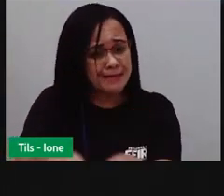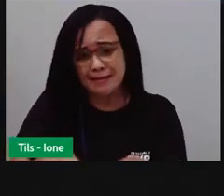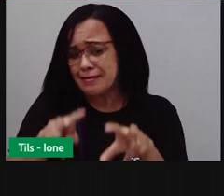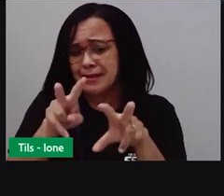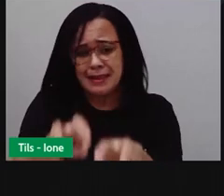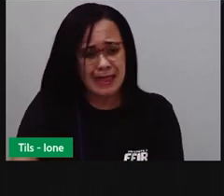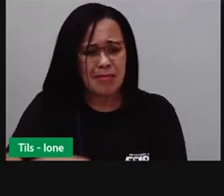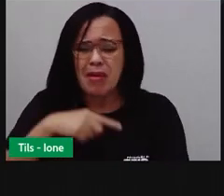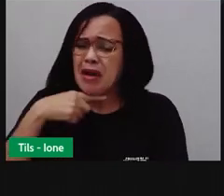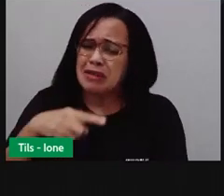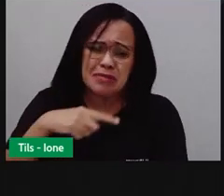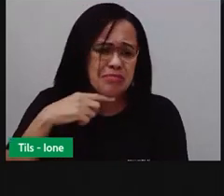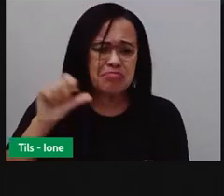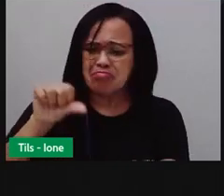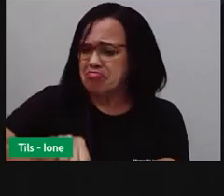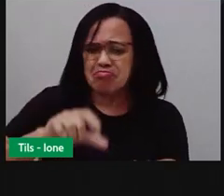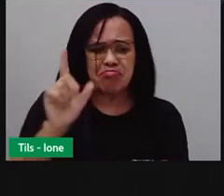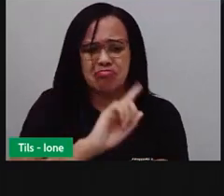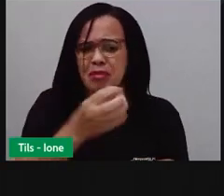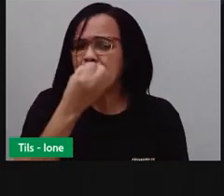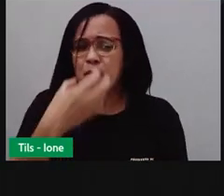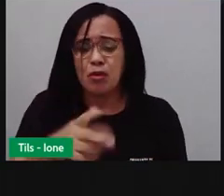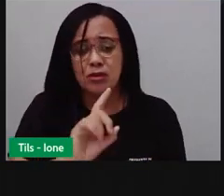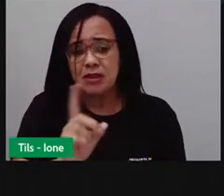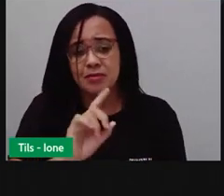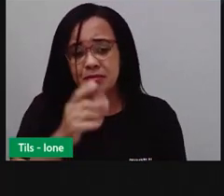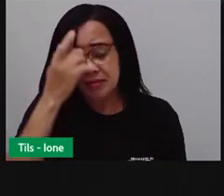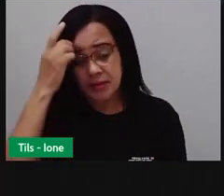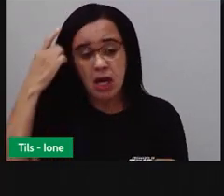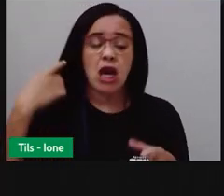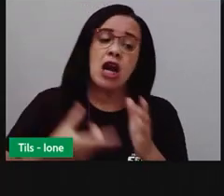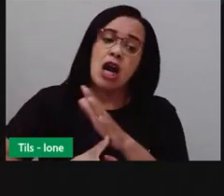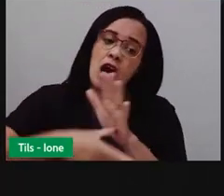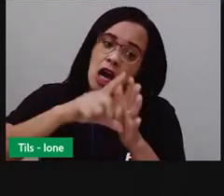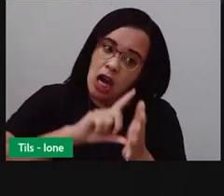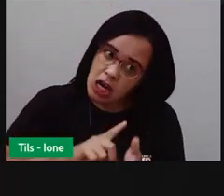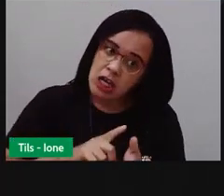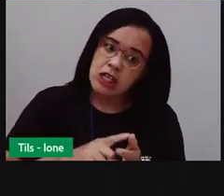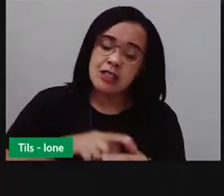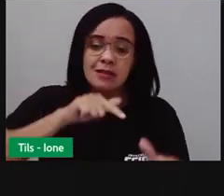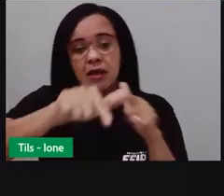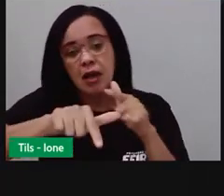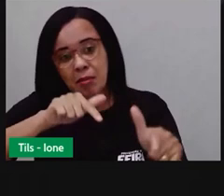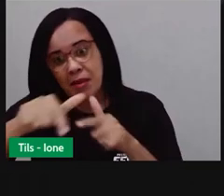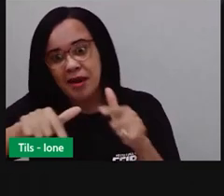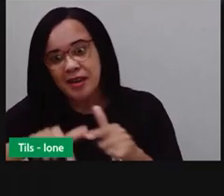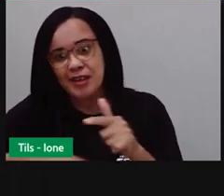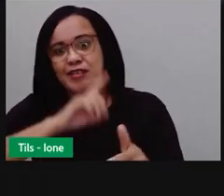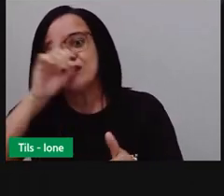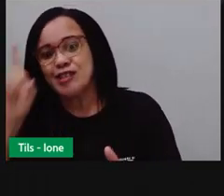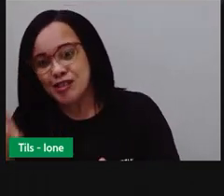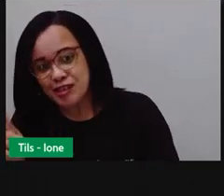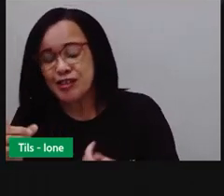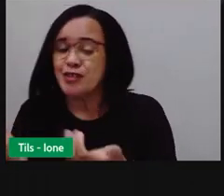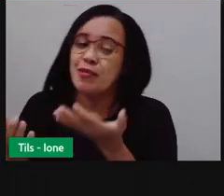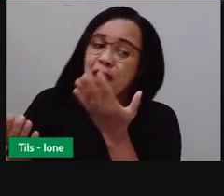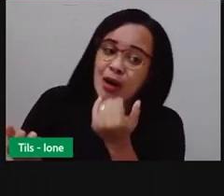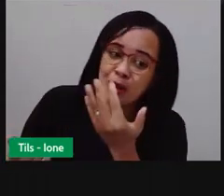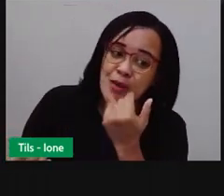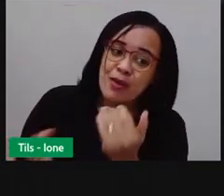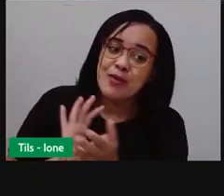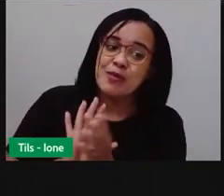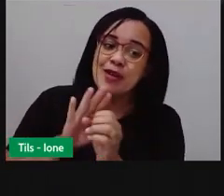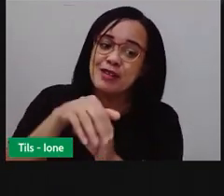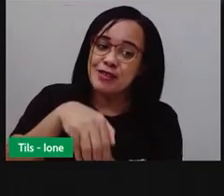dando certo, não. Antes, eu trabalhava de dia para comer de noite, sabe? Quero